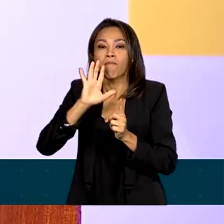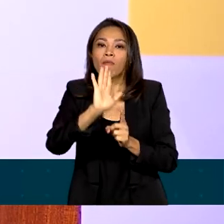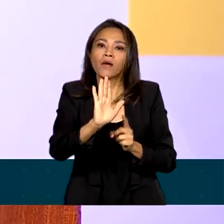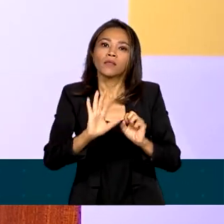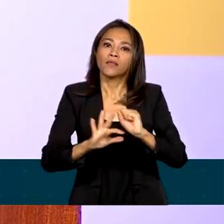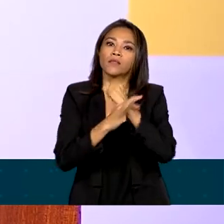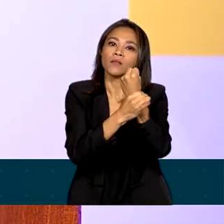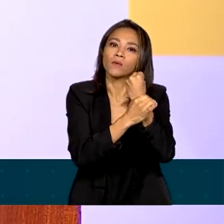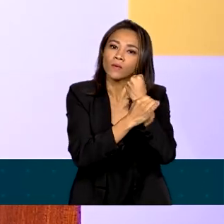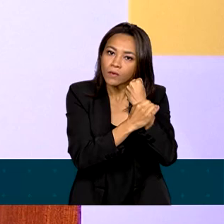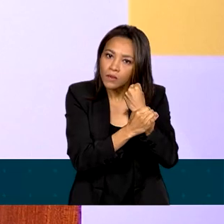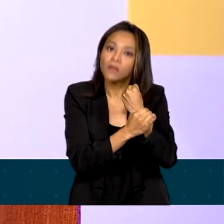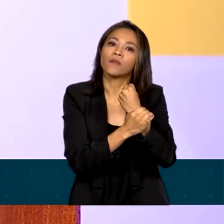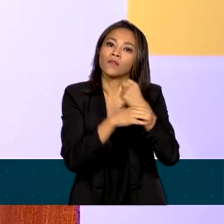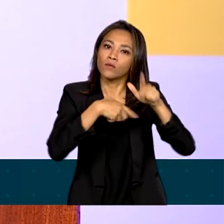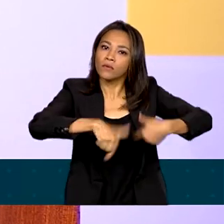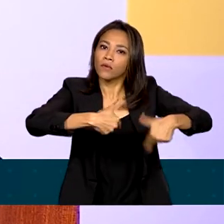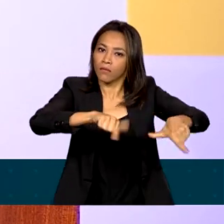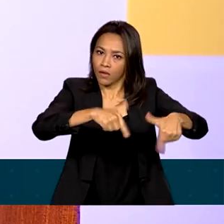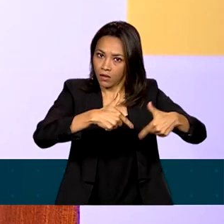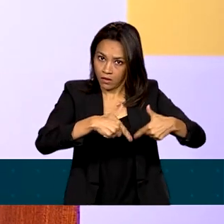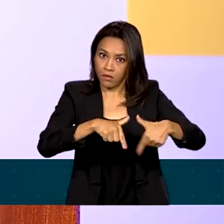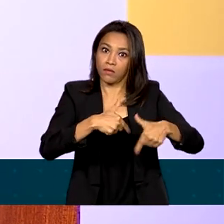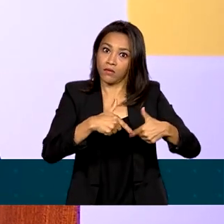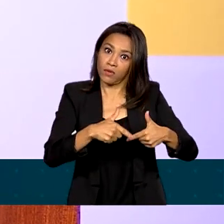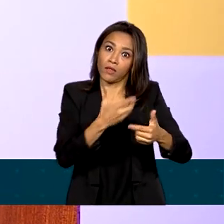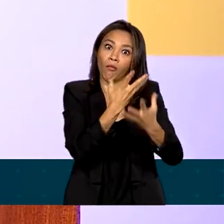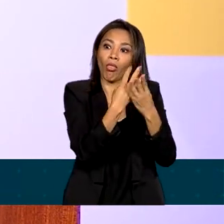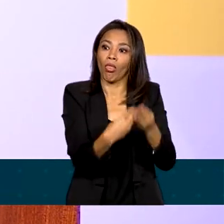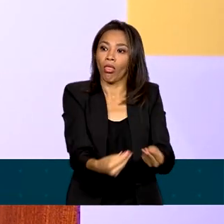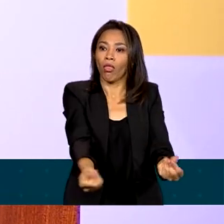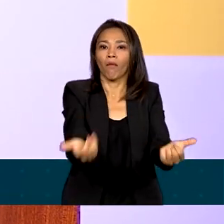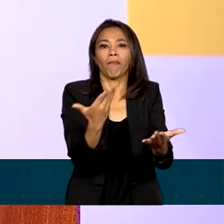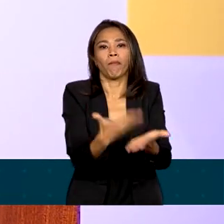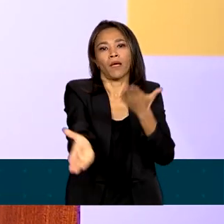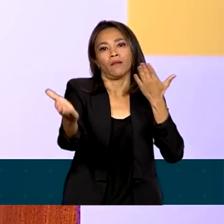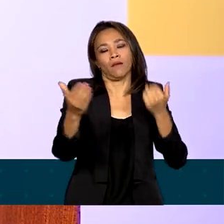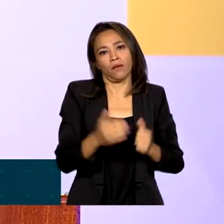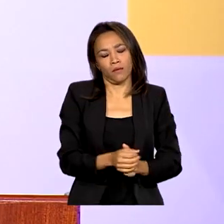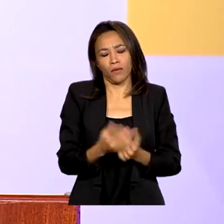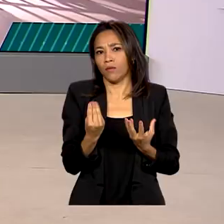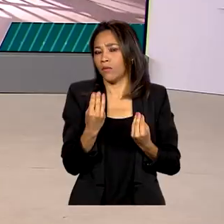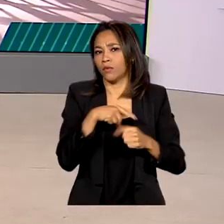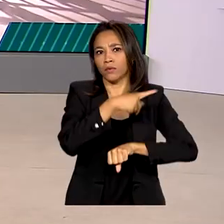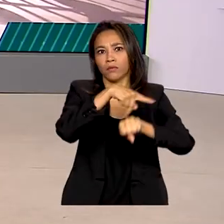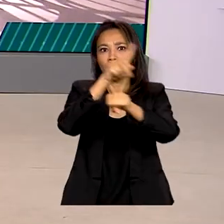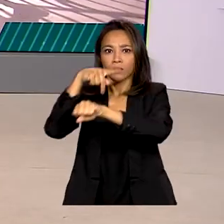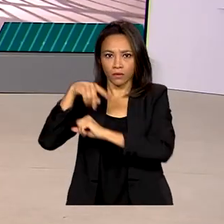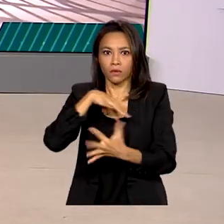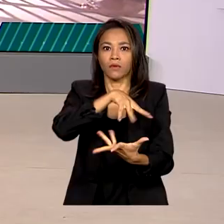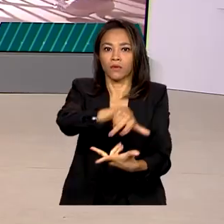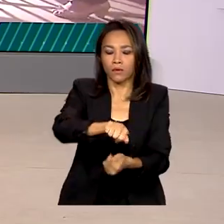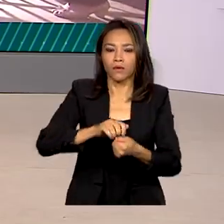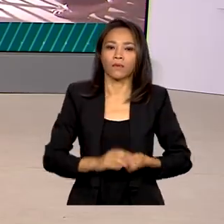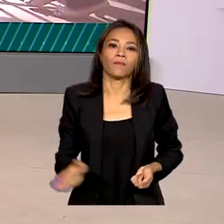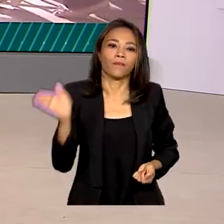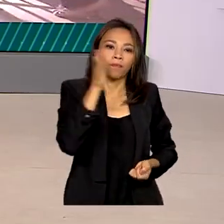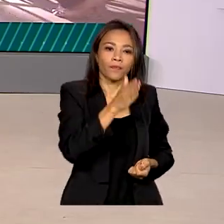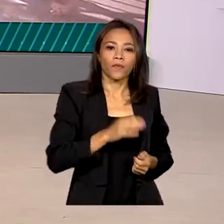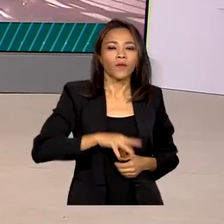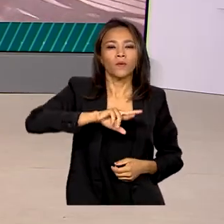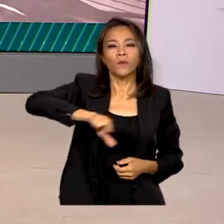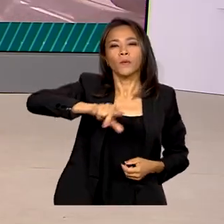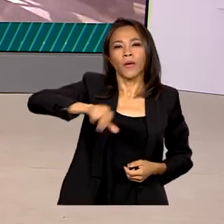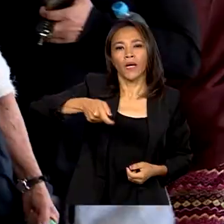seguridade social que os trabalhadores estão perdendo em muitos países do mundo. Não é mais